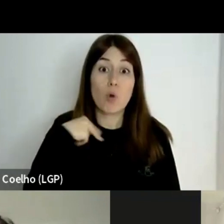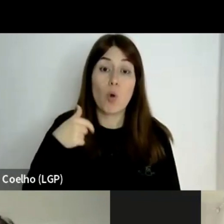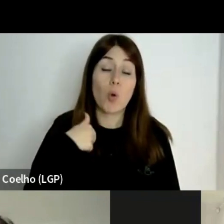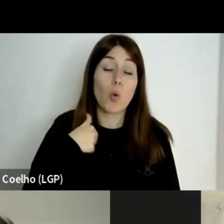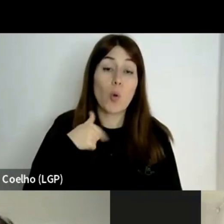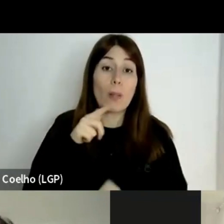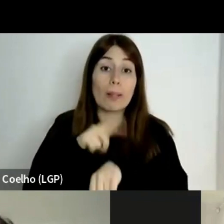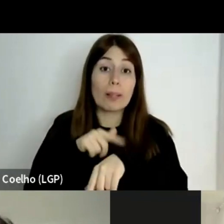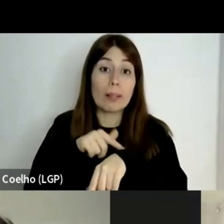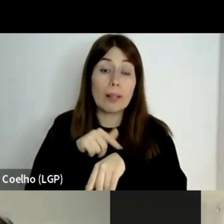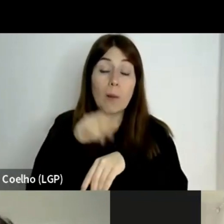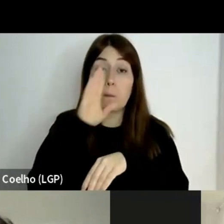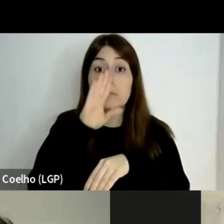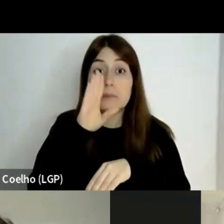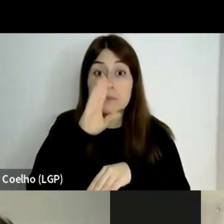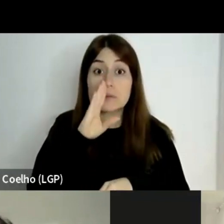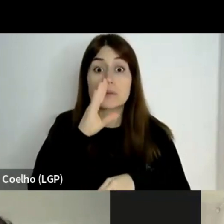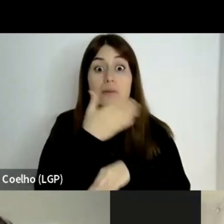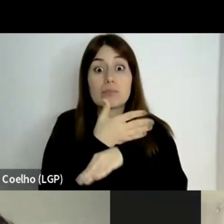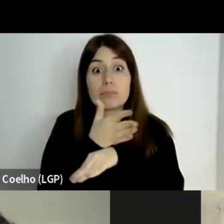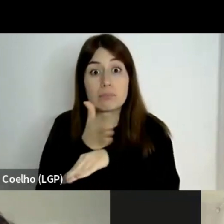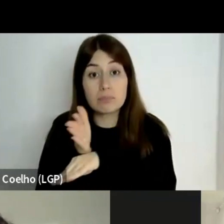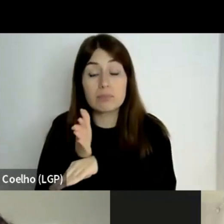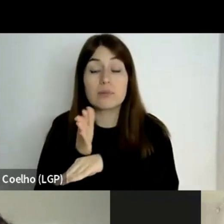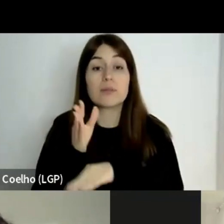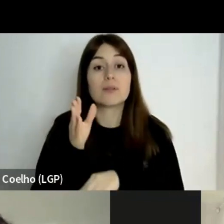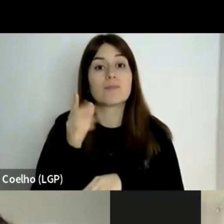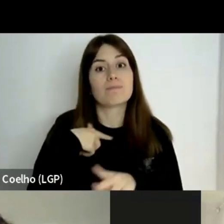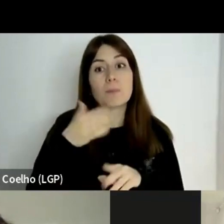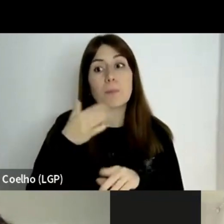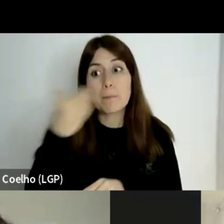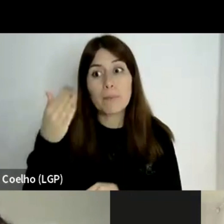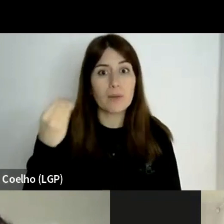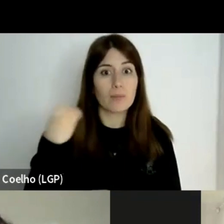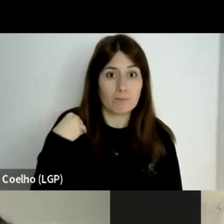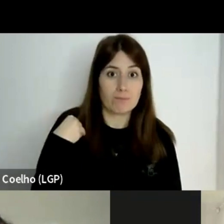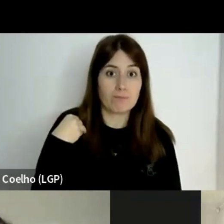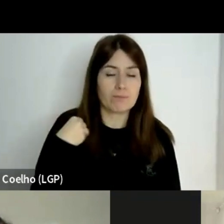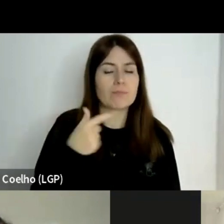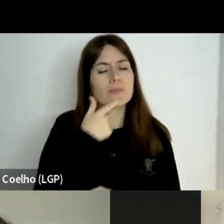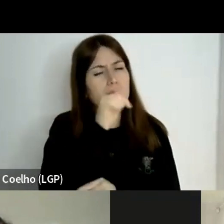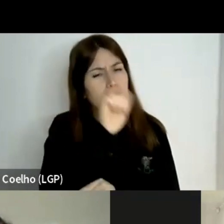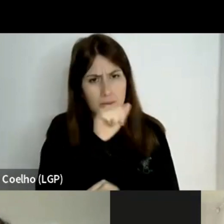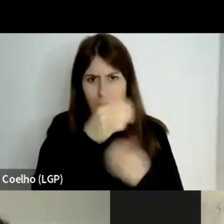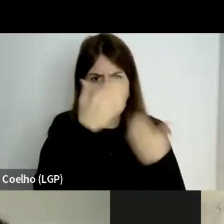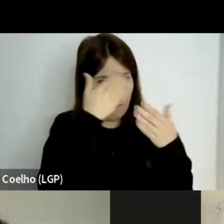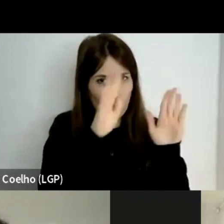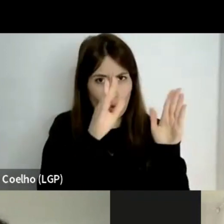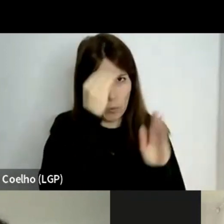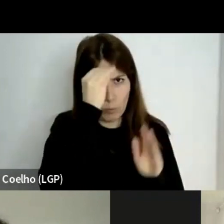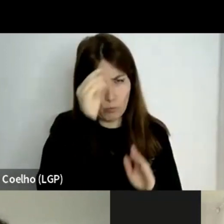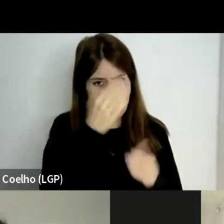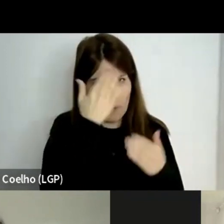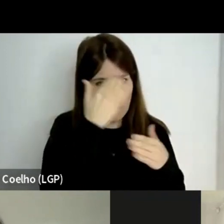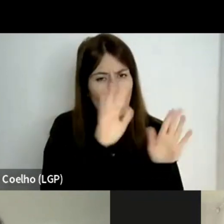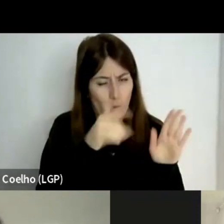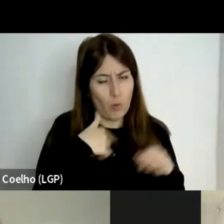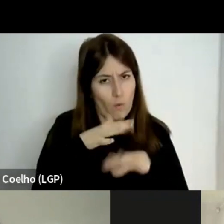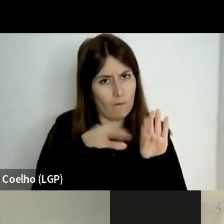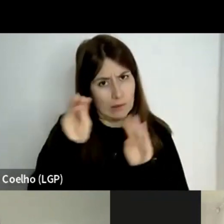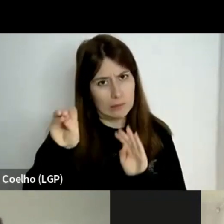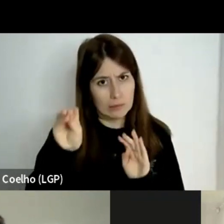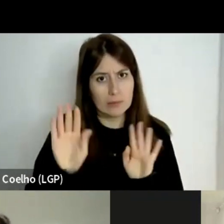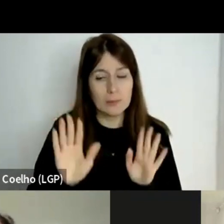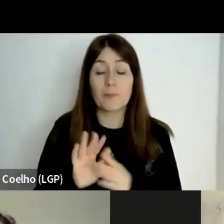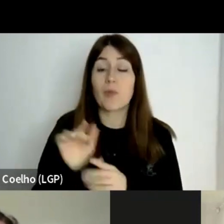se estiver a ultrapassar o tempo, que me diga… Com certeza. Mas esteja à vontade, professor. Eu farei isso. Tenho muita